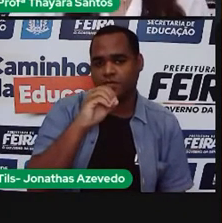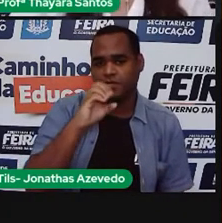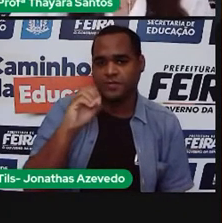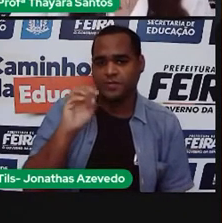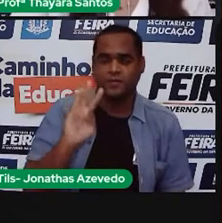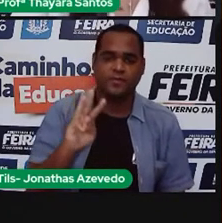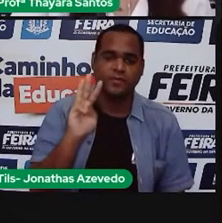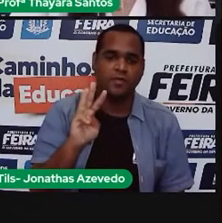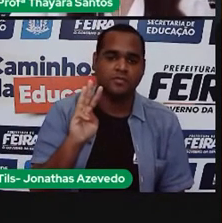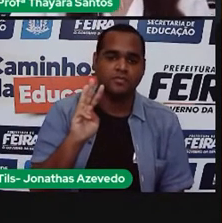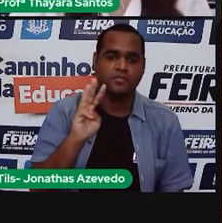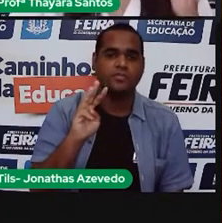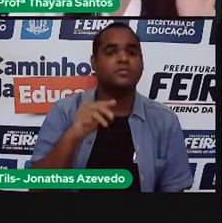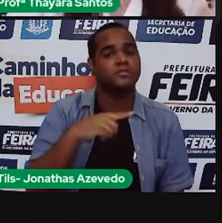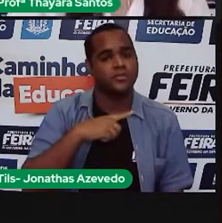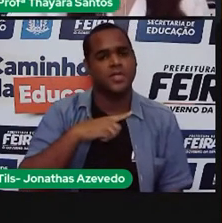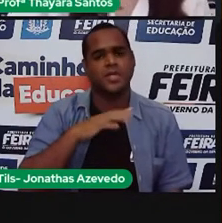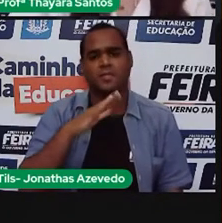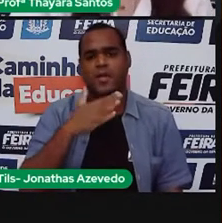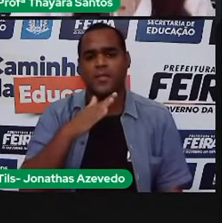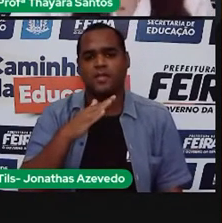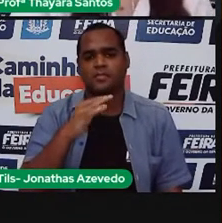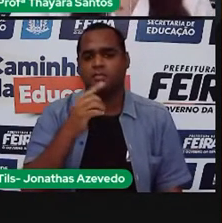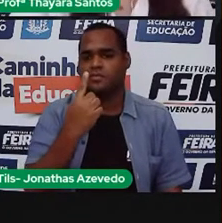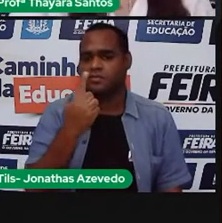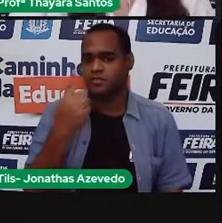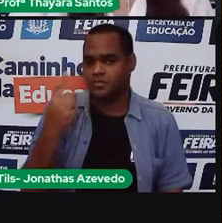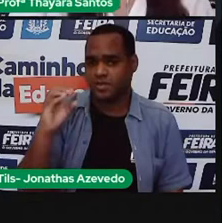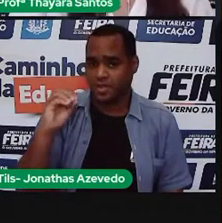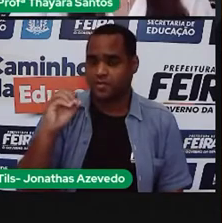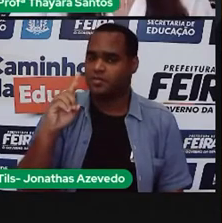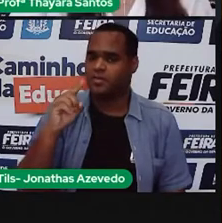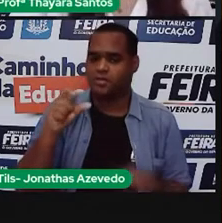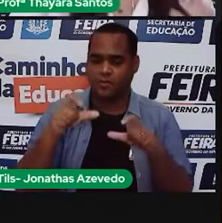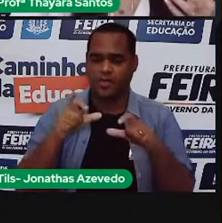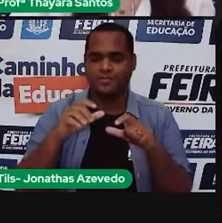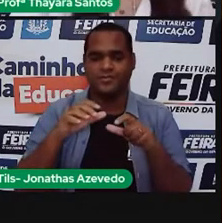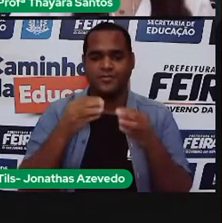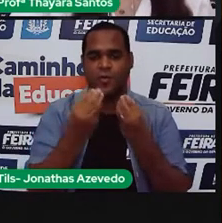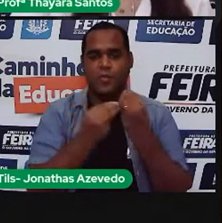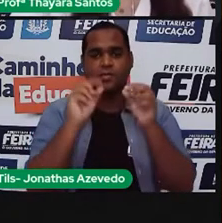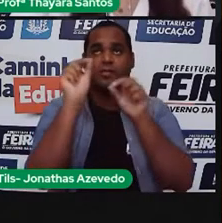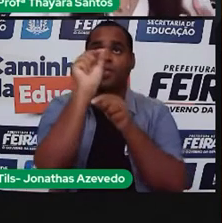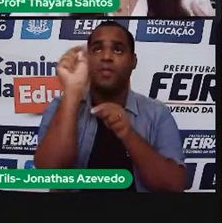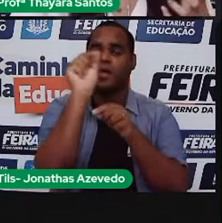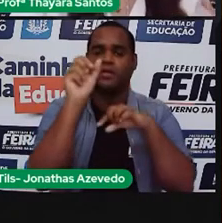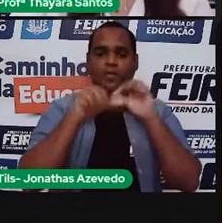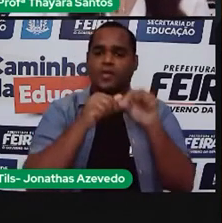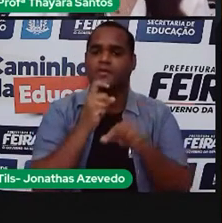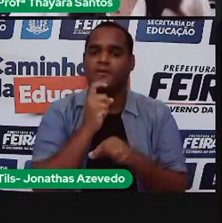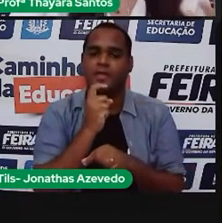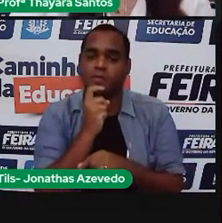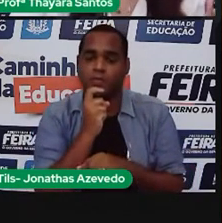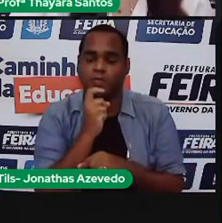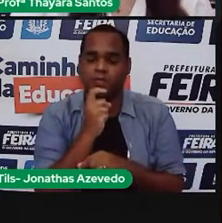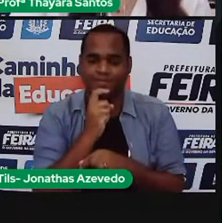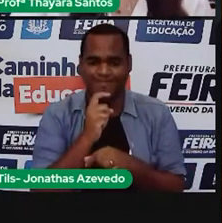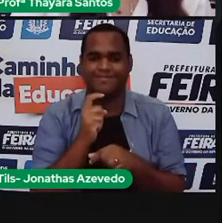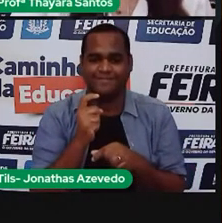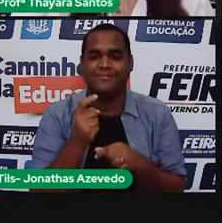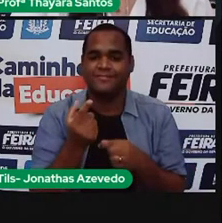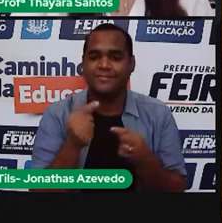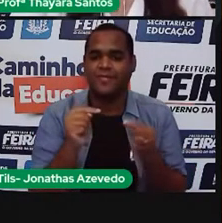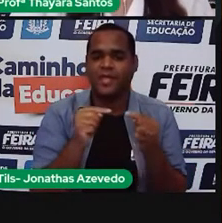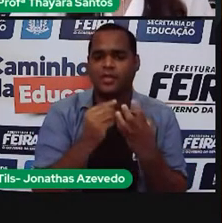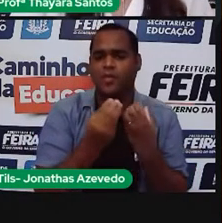chuveiro na voltagem de 110 na posição inverno. Então, como é que a gente fez para achar o consumo de energia elétrica